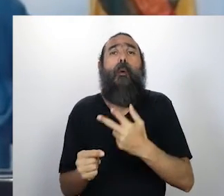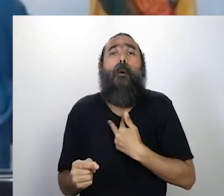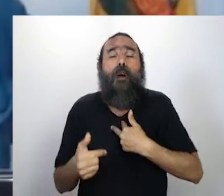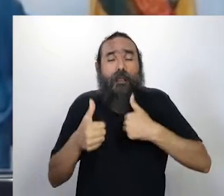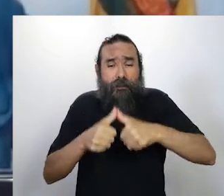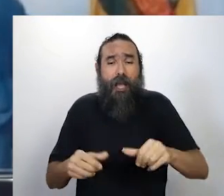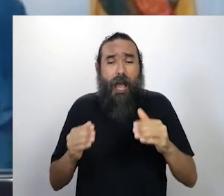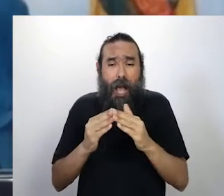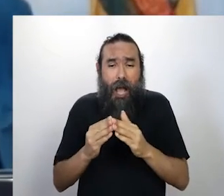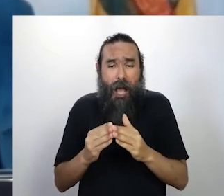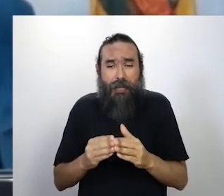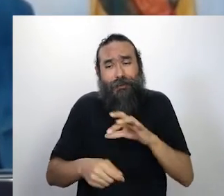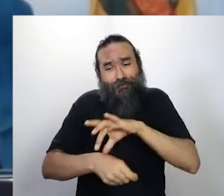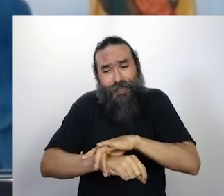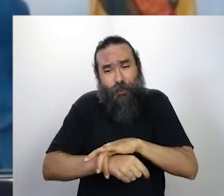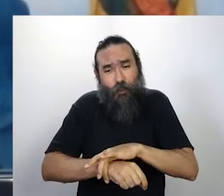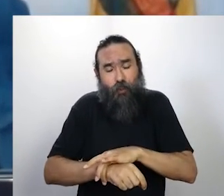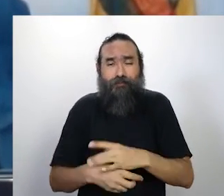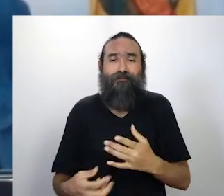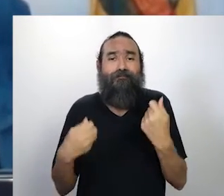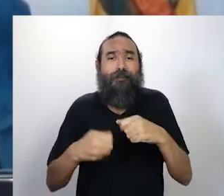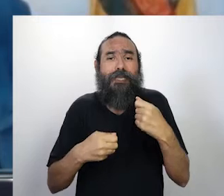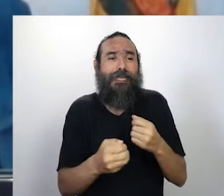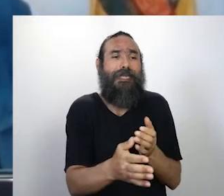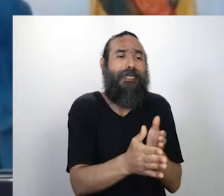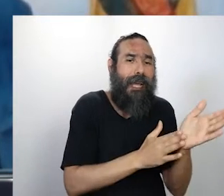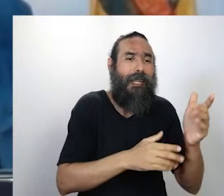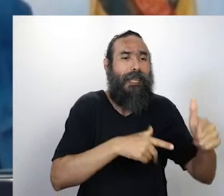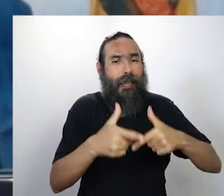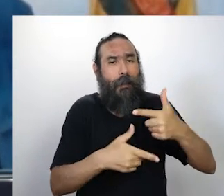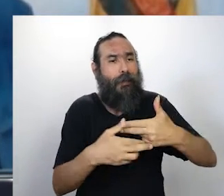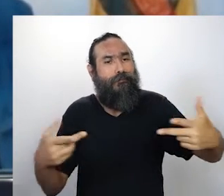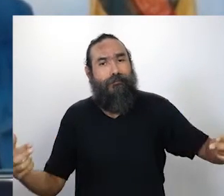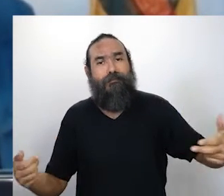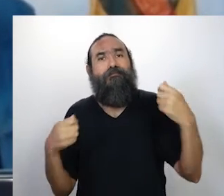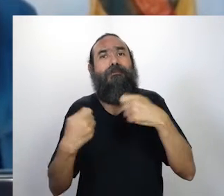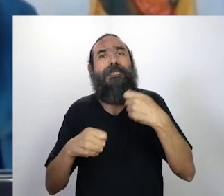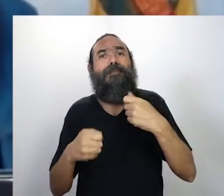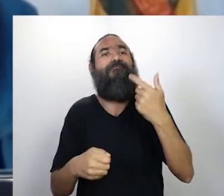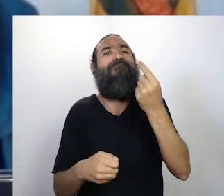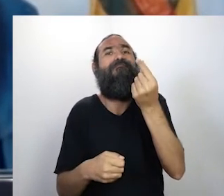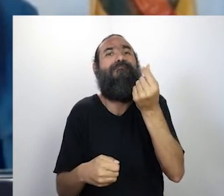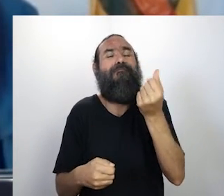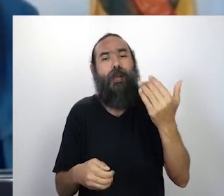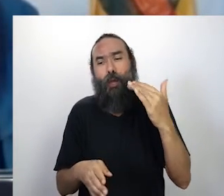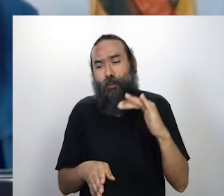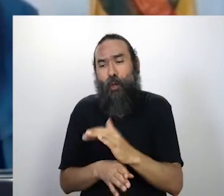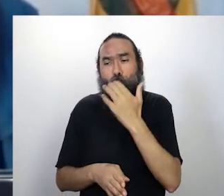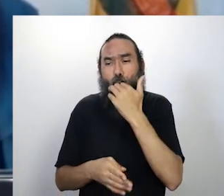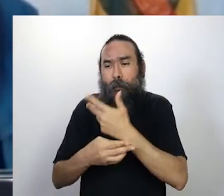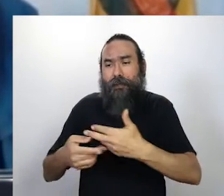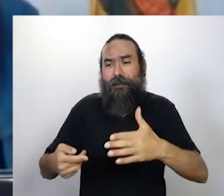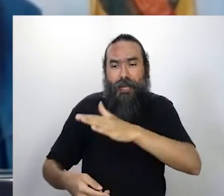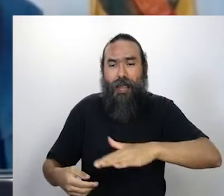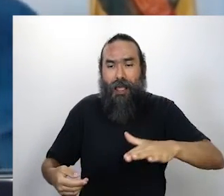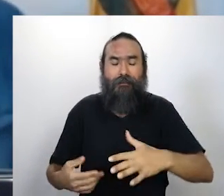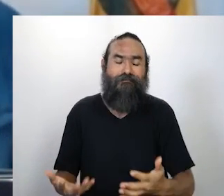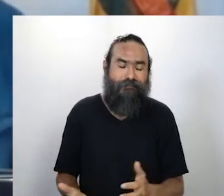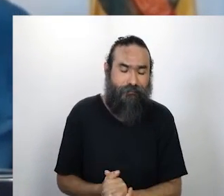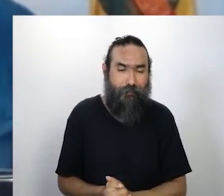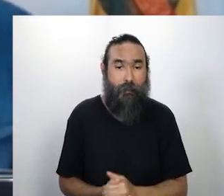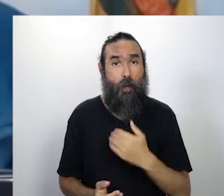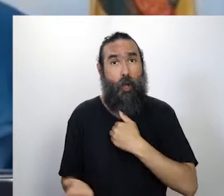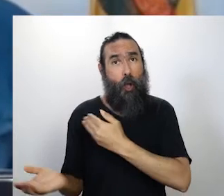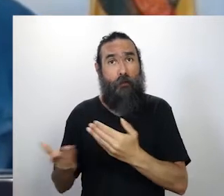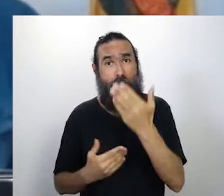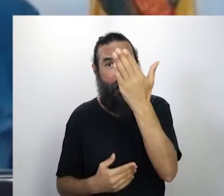casa porque precisa sair, senão não entra em casa a bolacha dos meninos. Então, vou convidar ela aqui, Renata